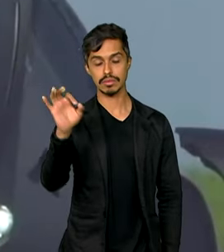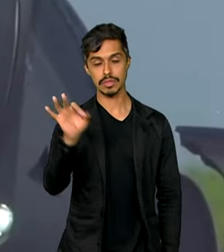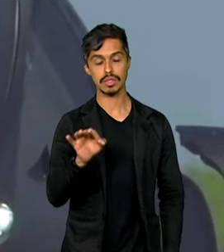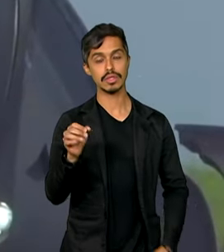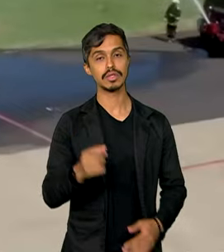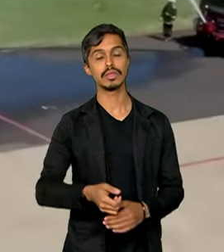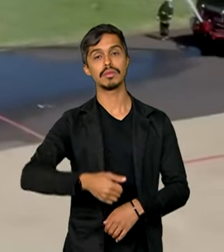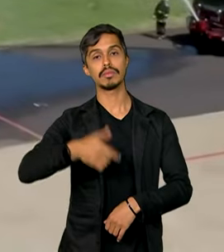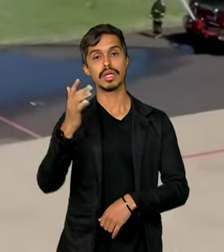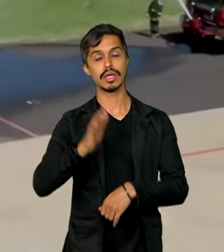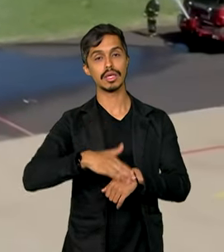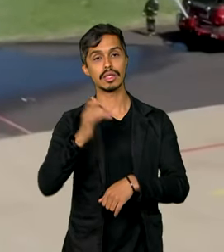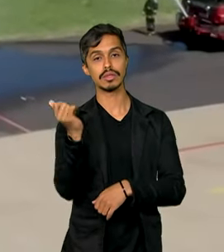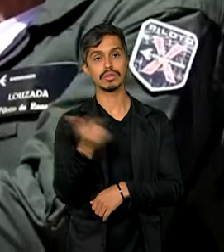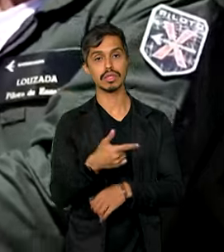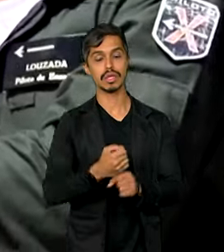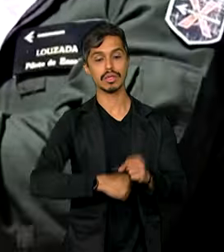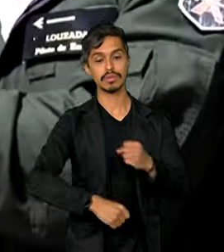do que no ano anterior.